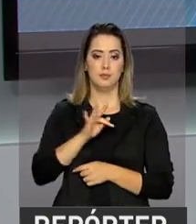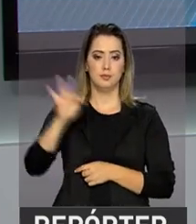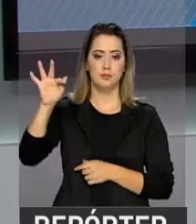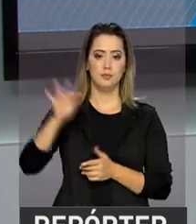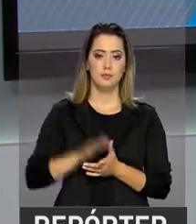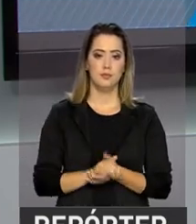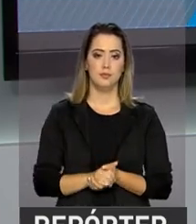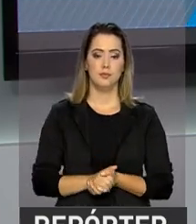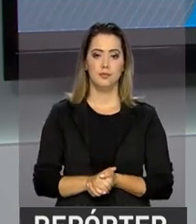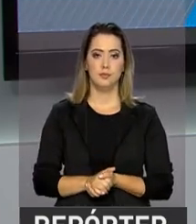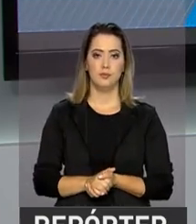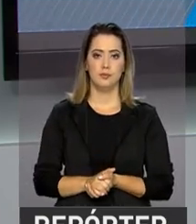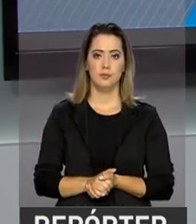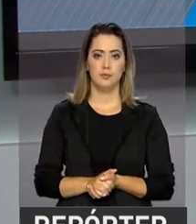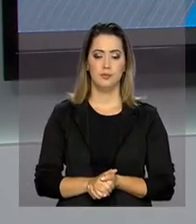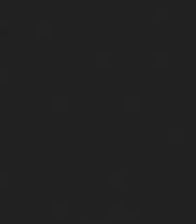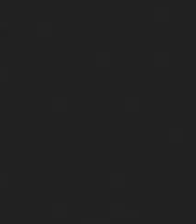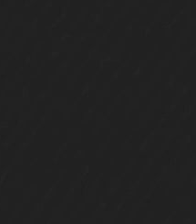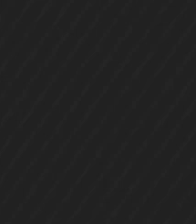TV do governo federal.